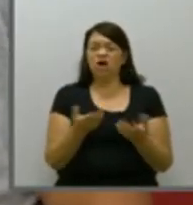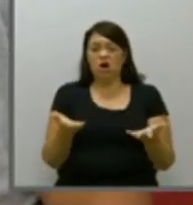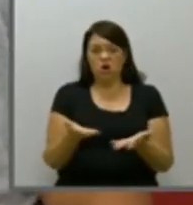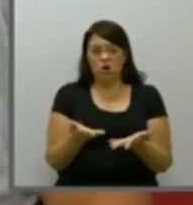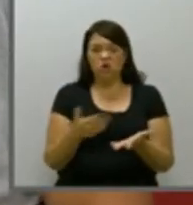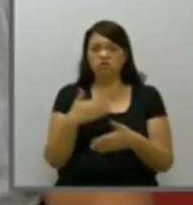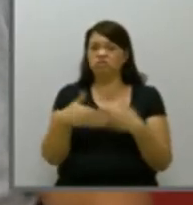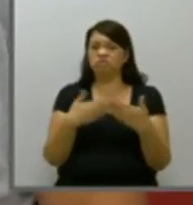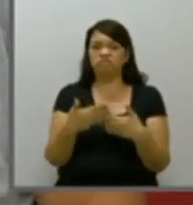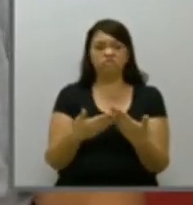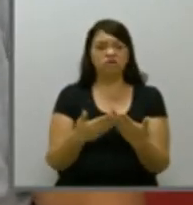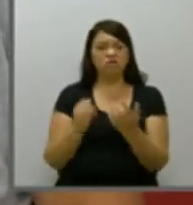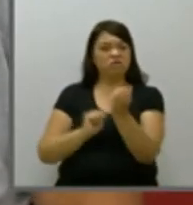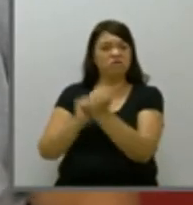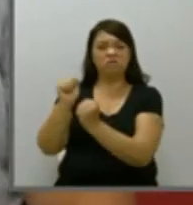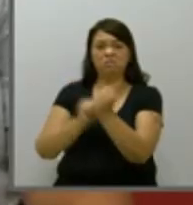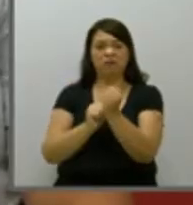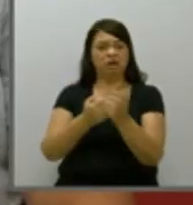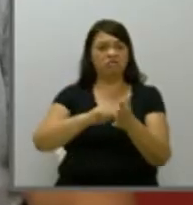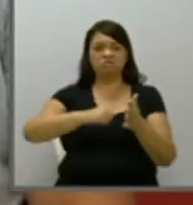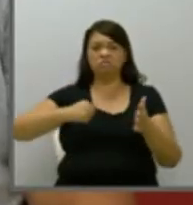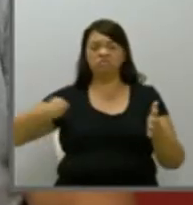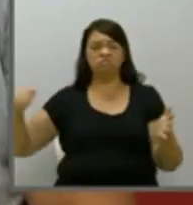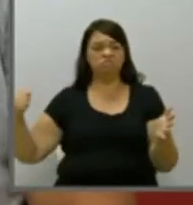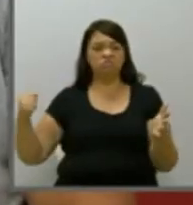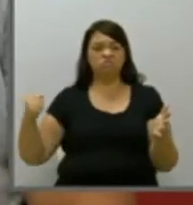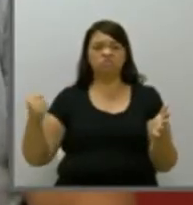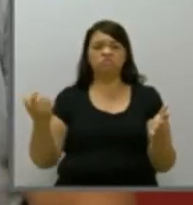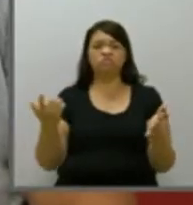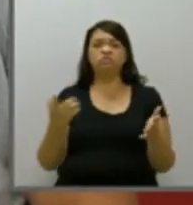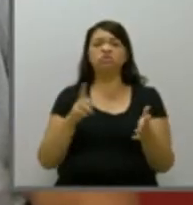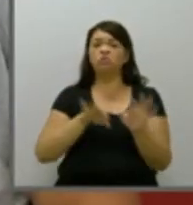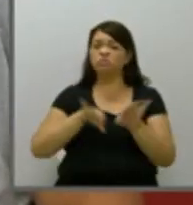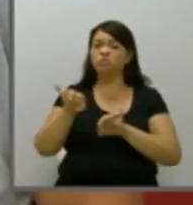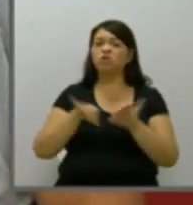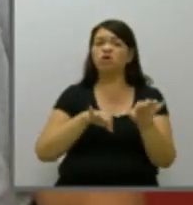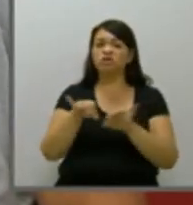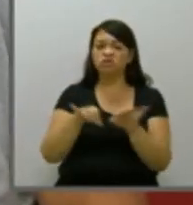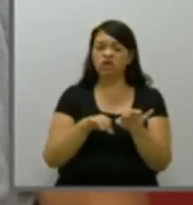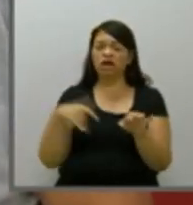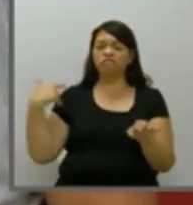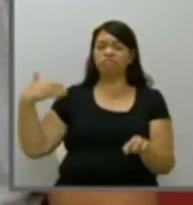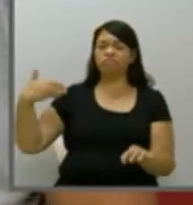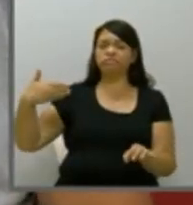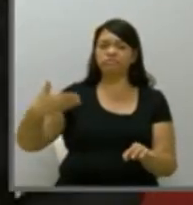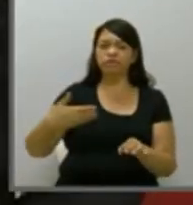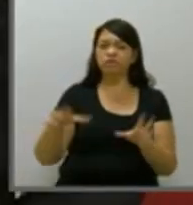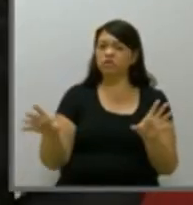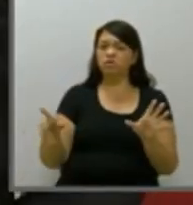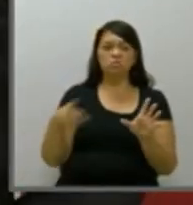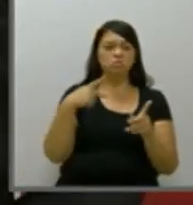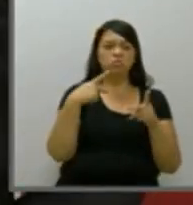desenvolvimento dos grandes, desenvolvimento da SOGI, o desenvolvimento das grandes empresas, a partir de um projeto que vem desde o seu partido.